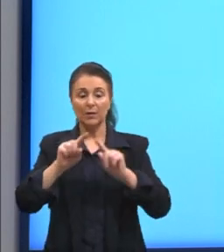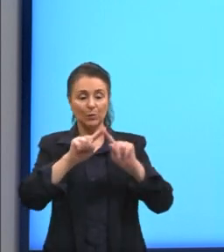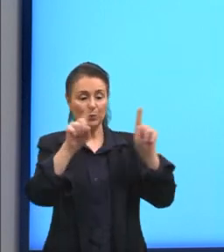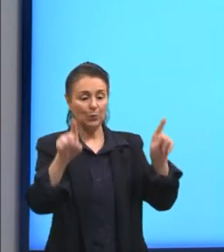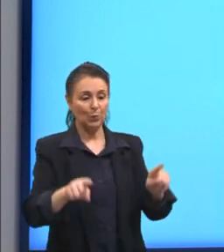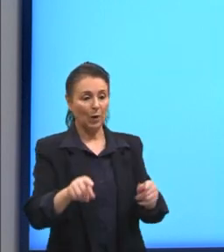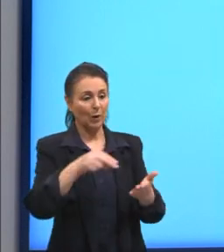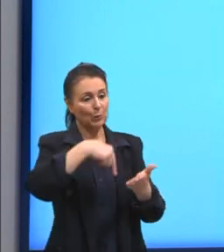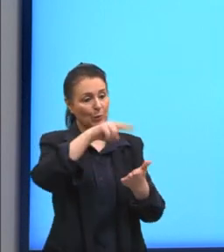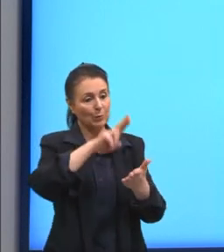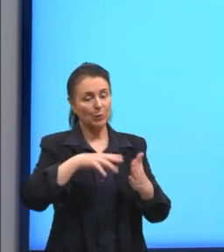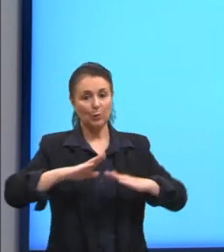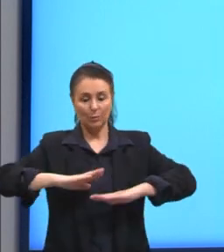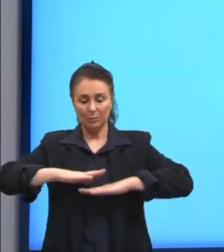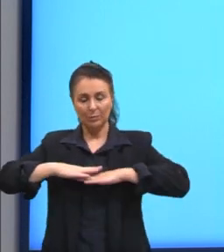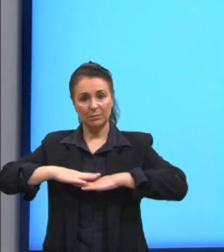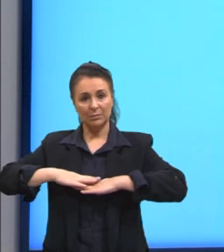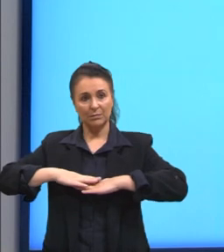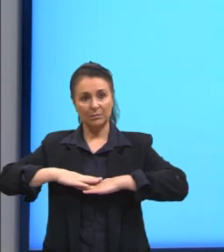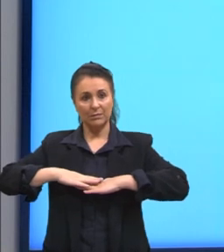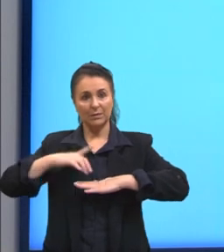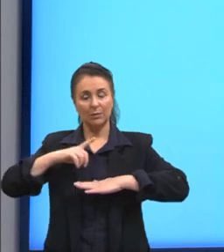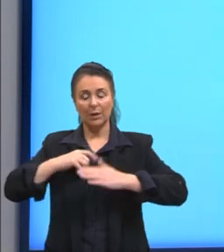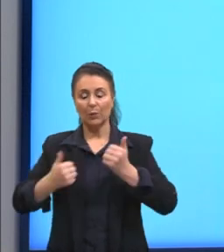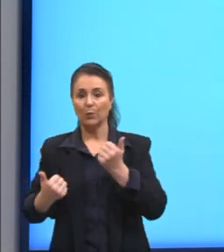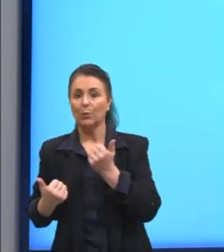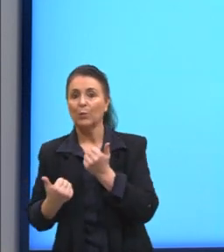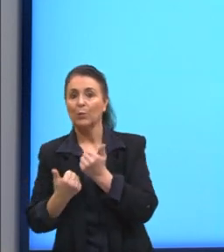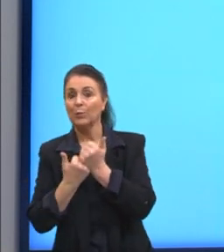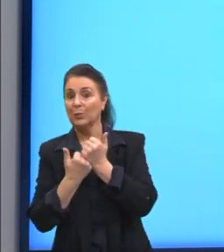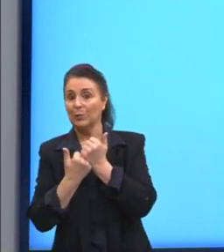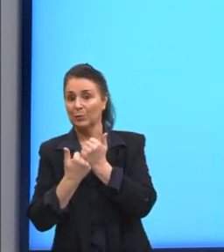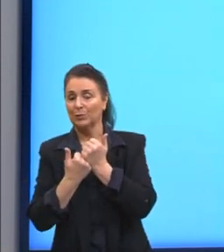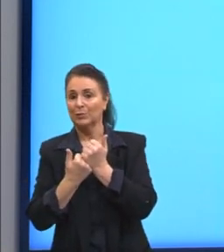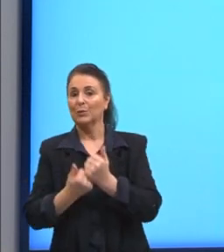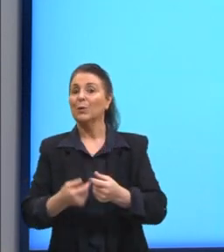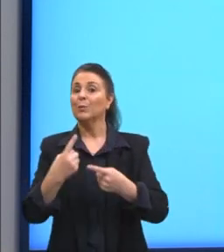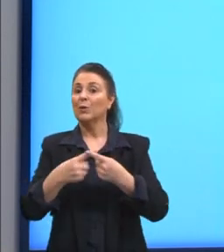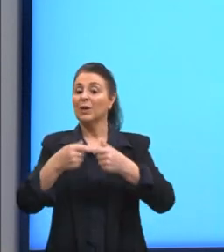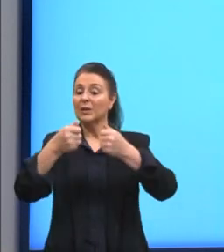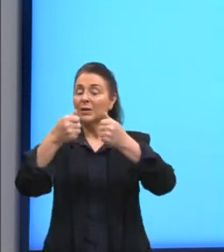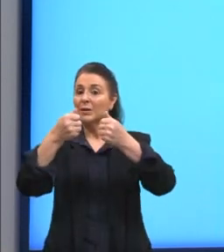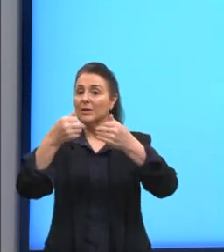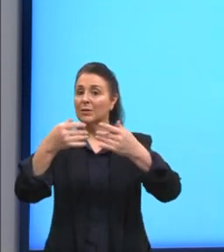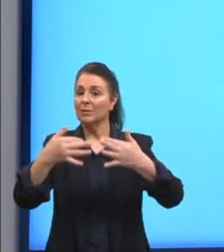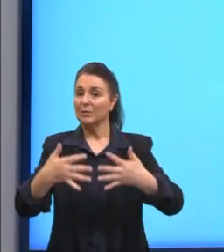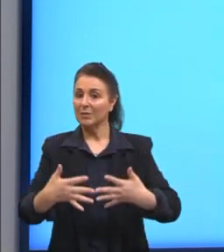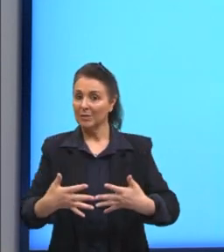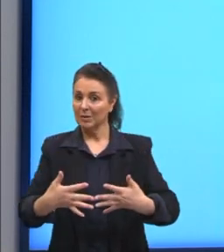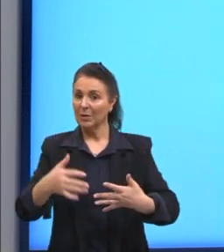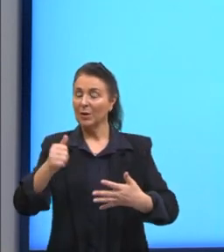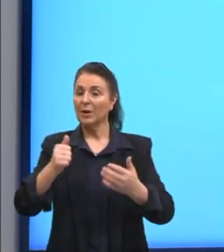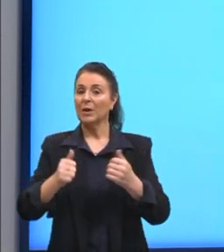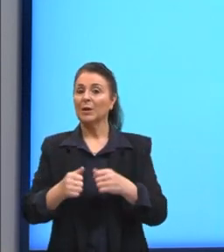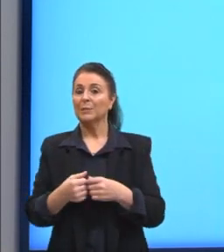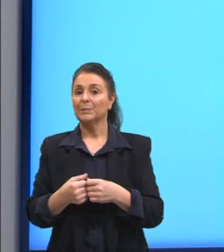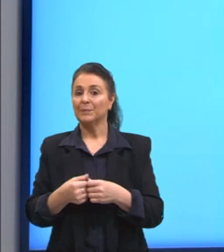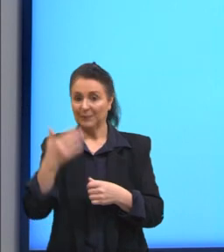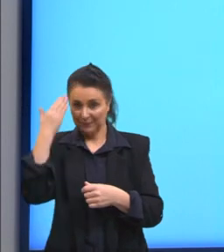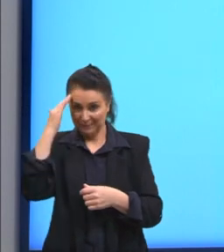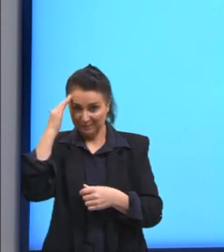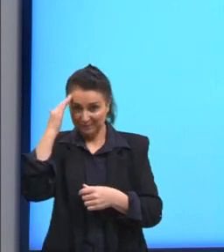aqui a gente tem esse aposto inserido como uma explicação. Então, ele é um aposto explicativo.